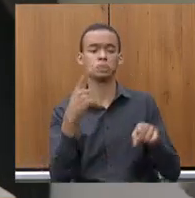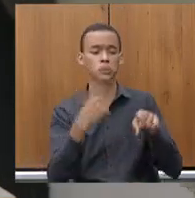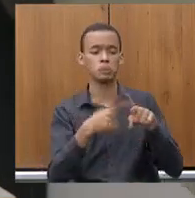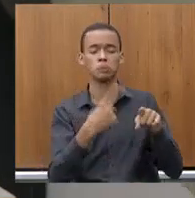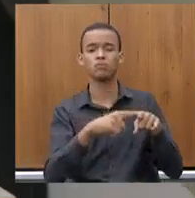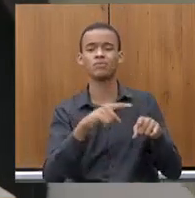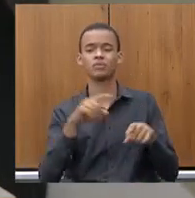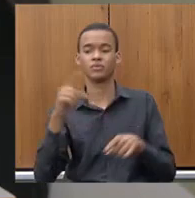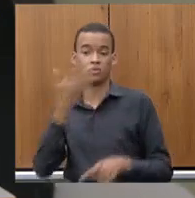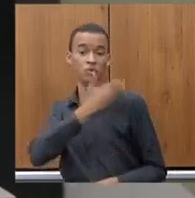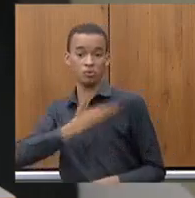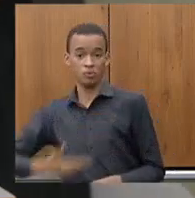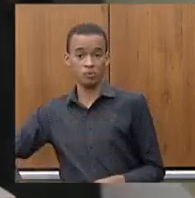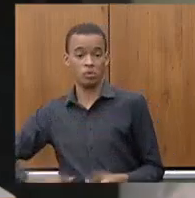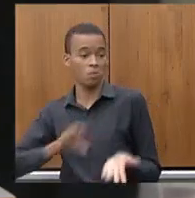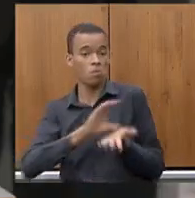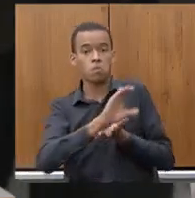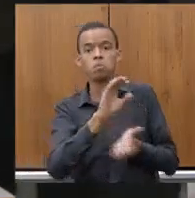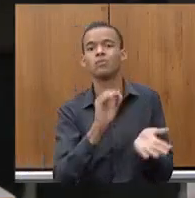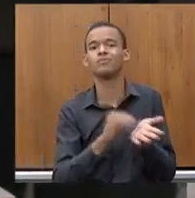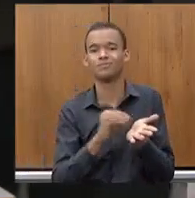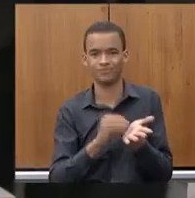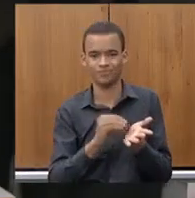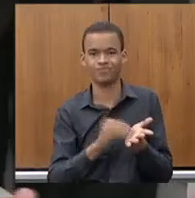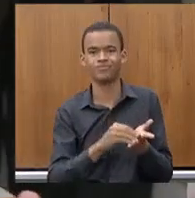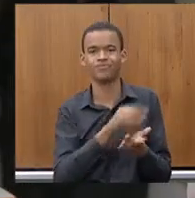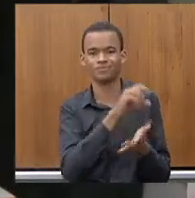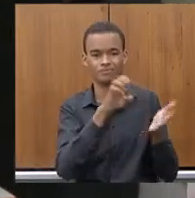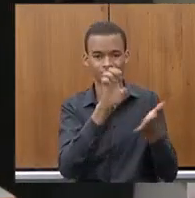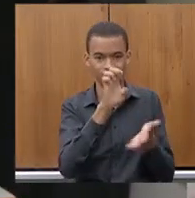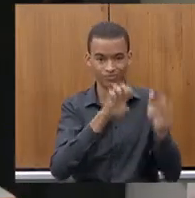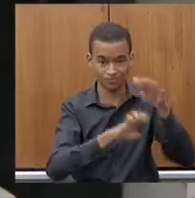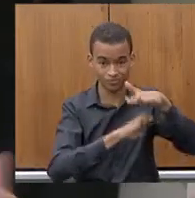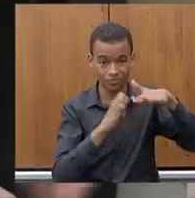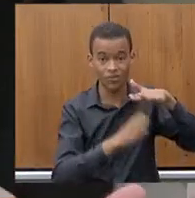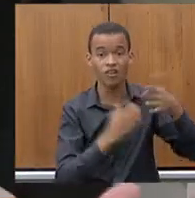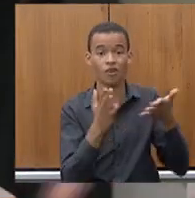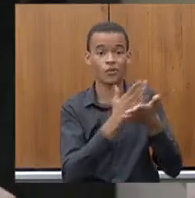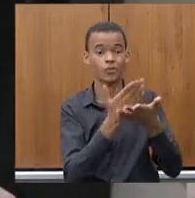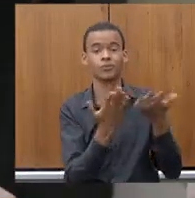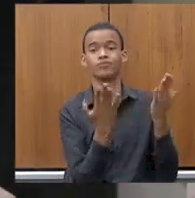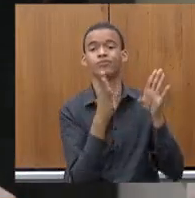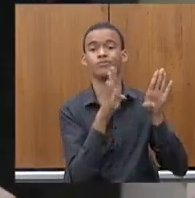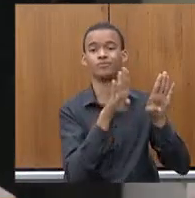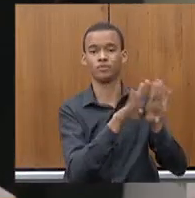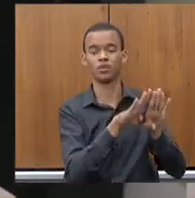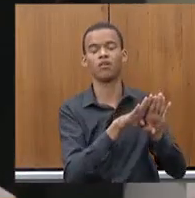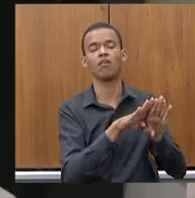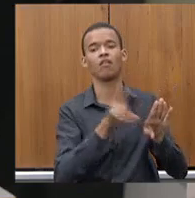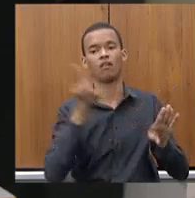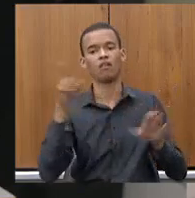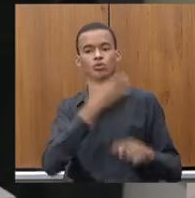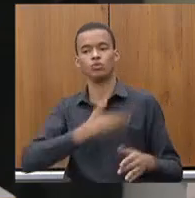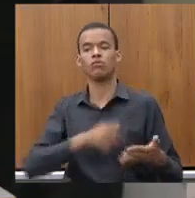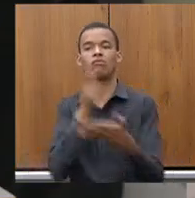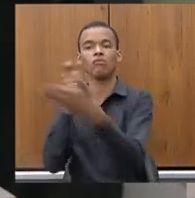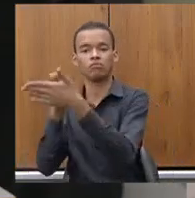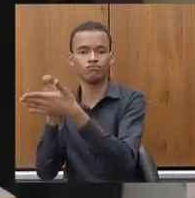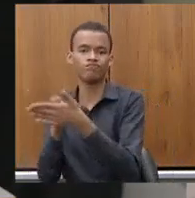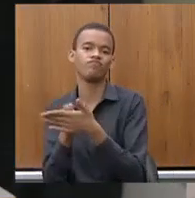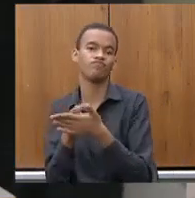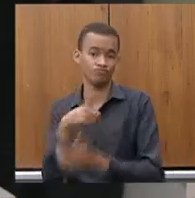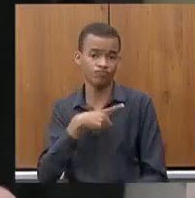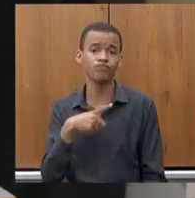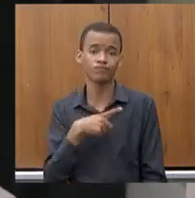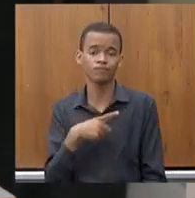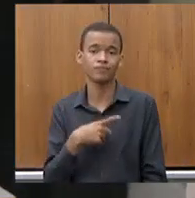Estado valores oriundos daquela época. Então, assim, e os recursos da Vale não foram, obviamente, utilizados para